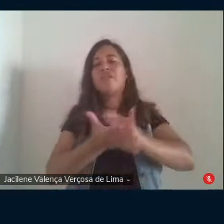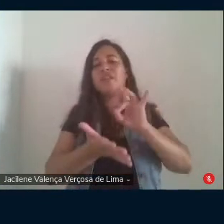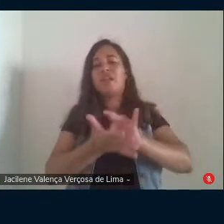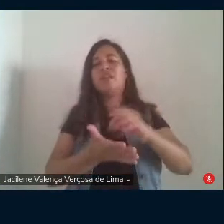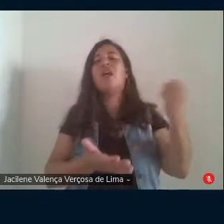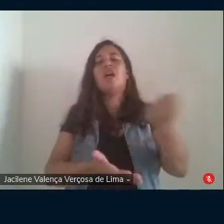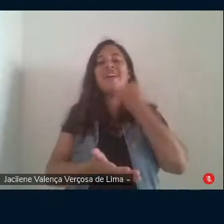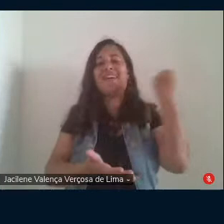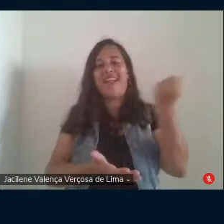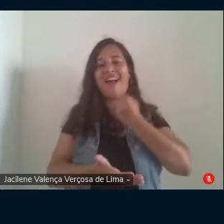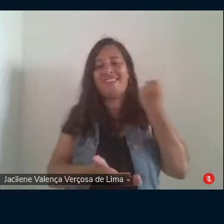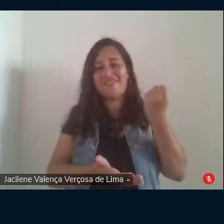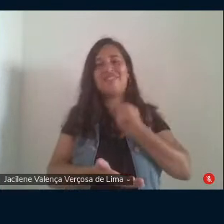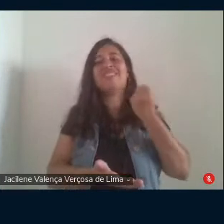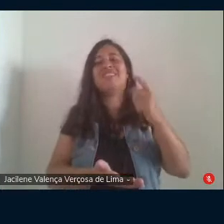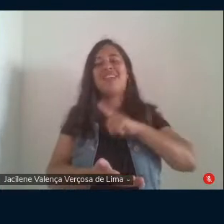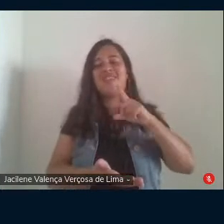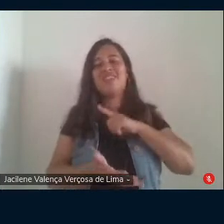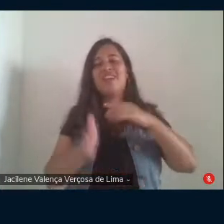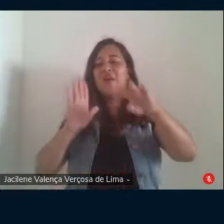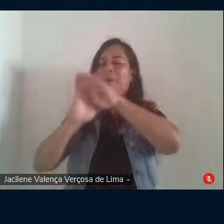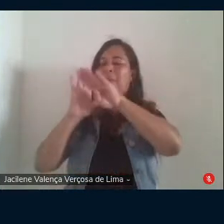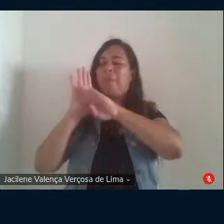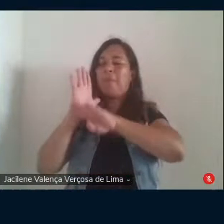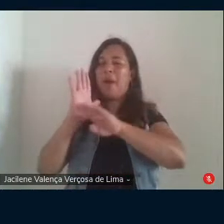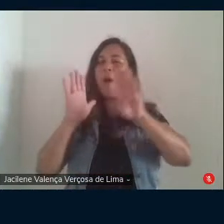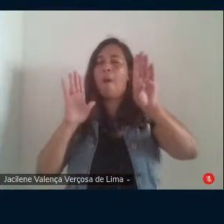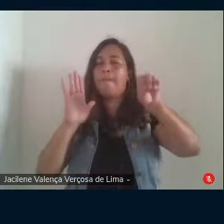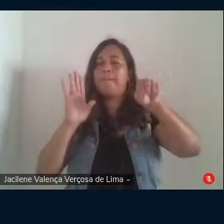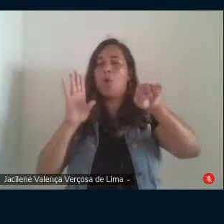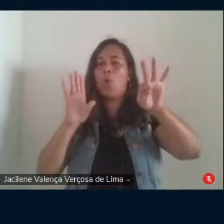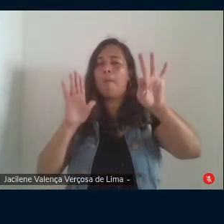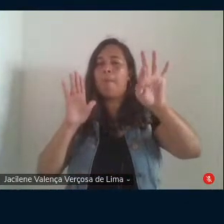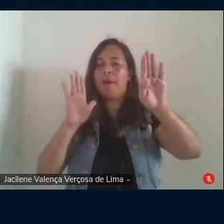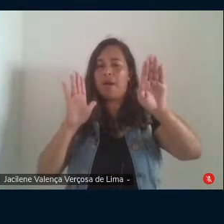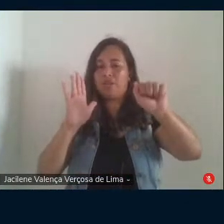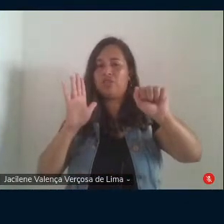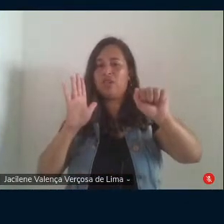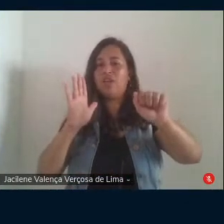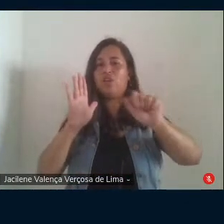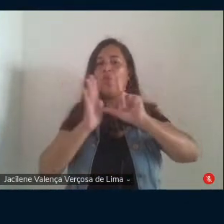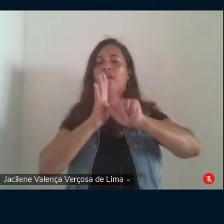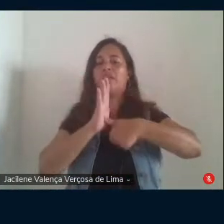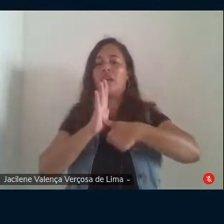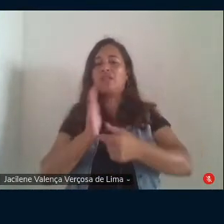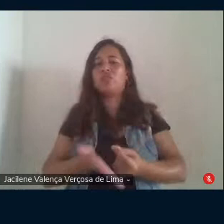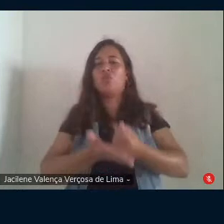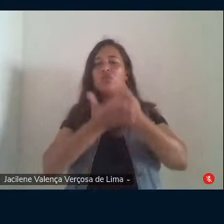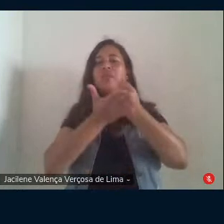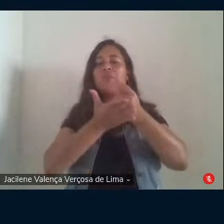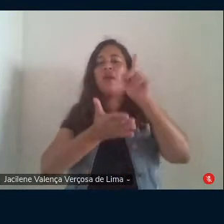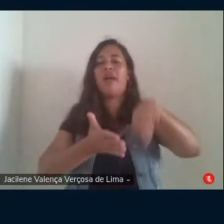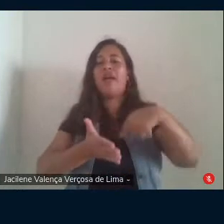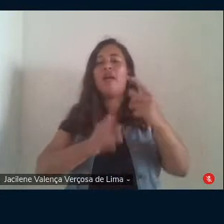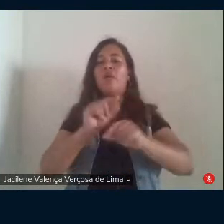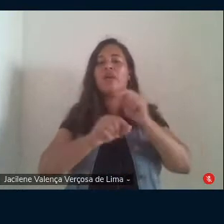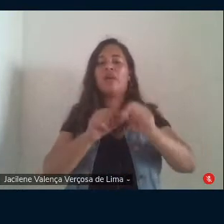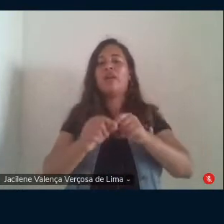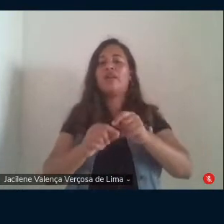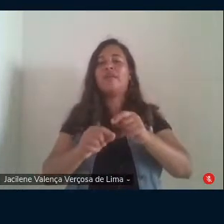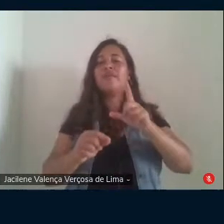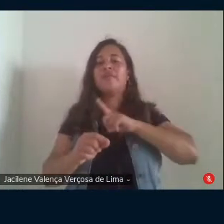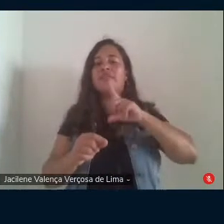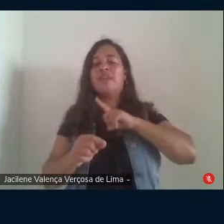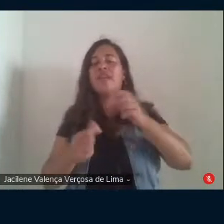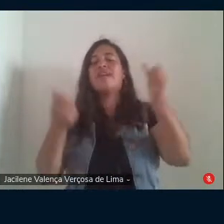grave demais as faltas bombas e o retardo na aprovação do orçamento eram parte da fabricação da dita